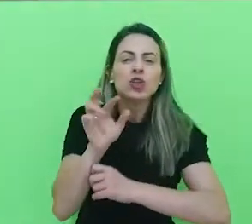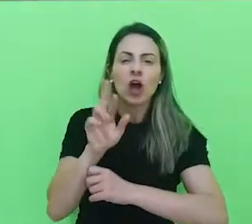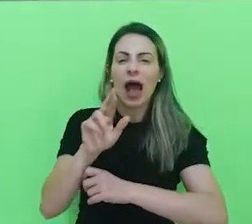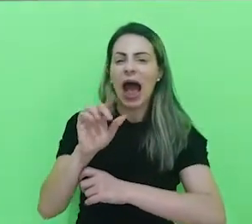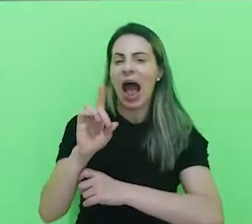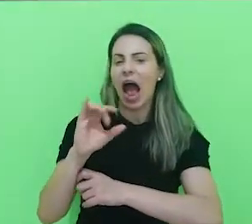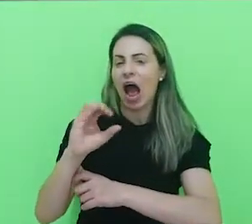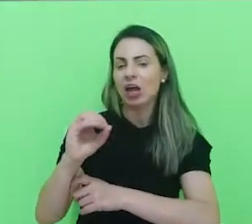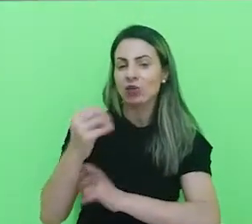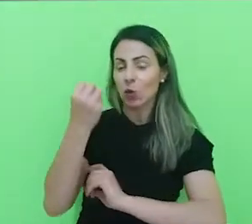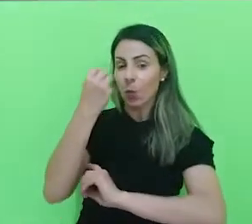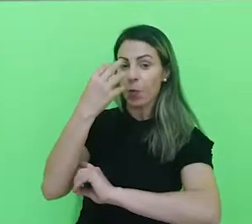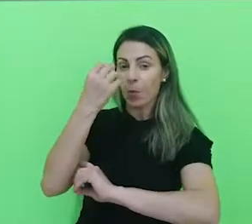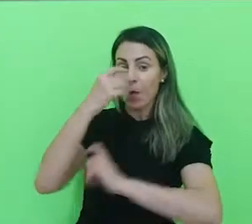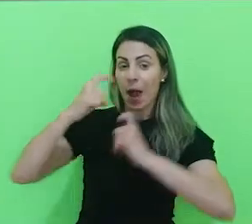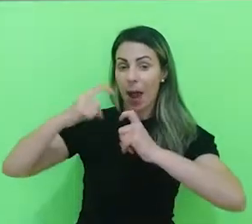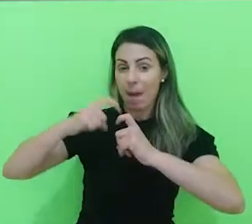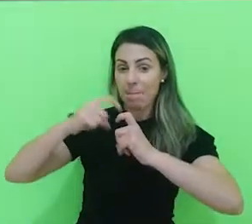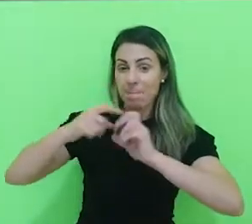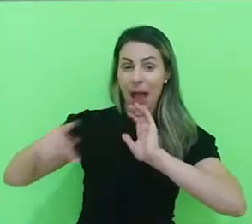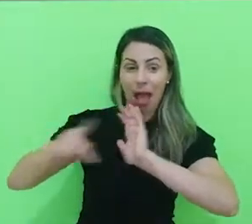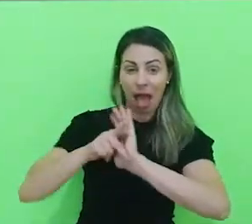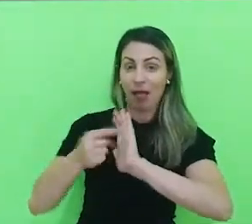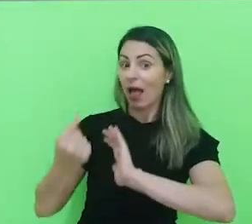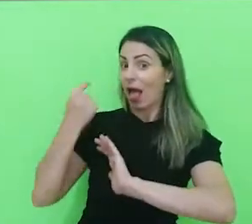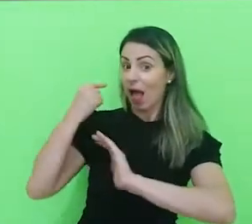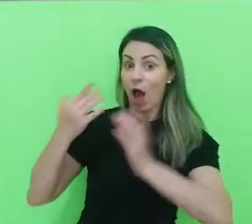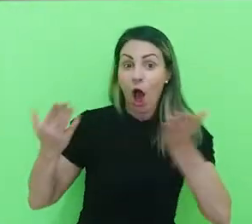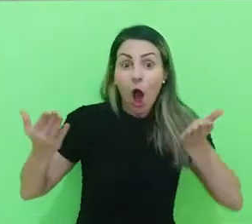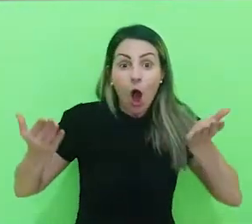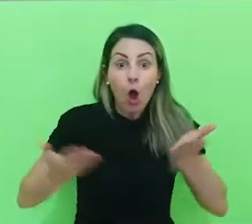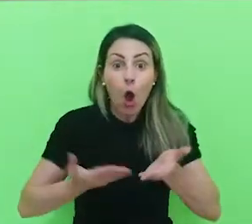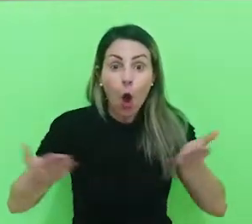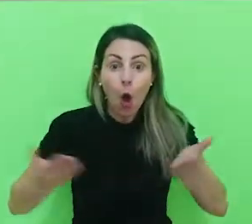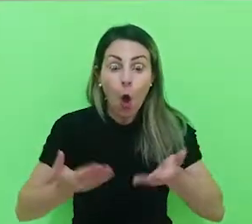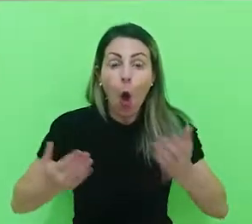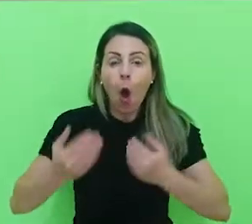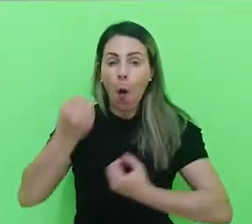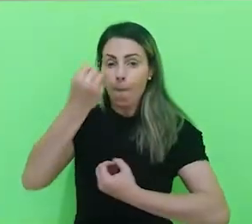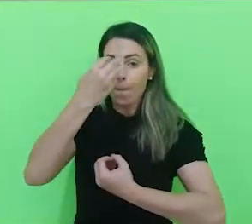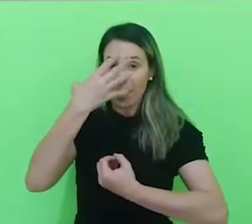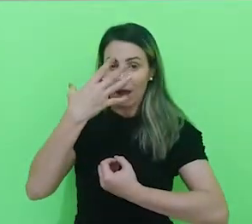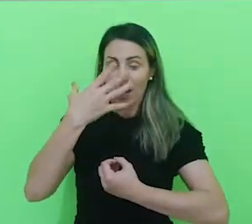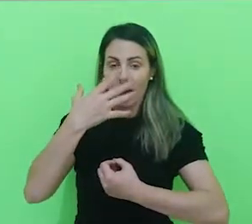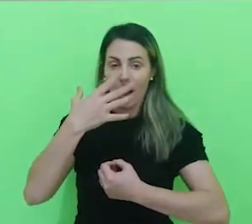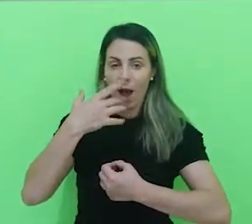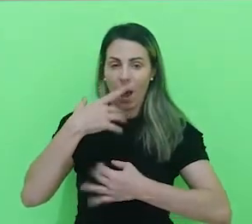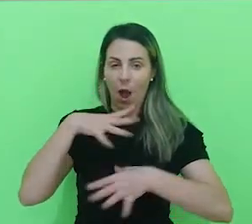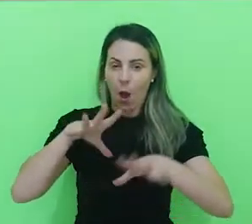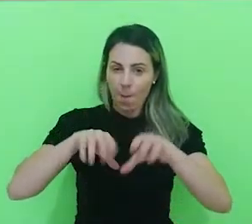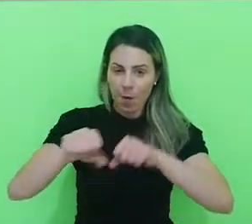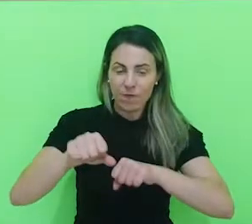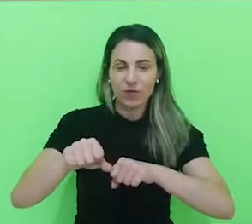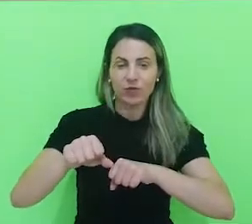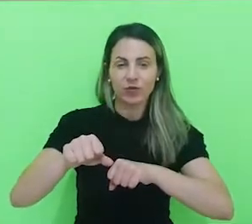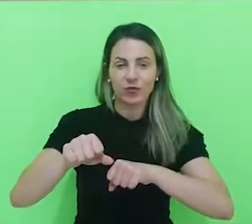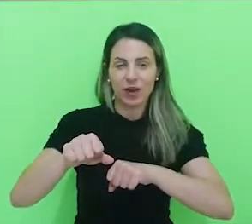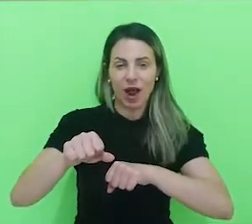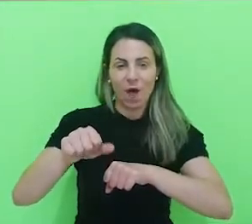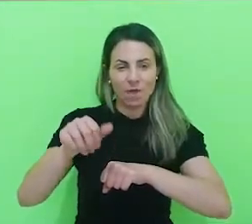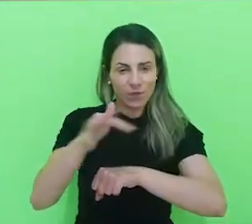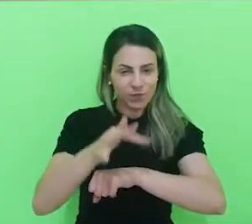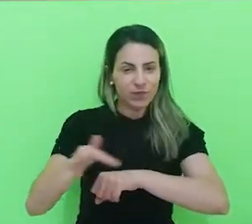médica, como se afirmava antigamente. Hoje em dia, o profissional formado em tecnologia da